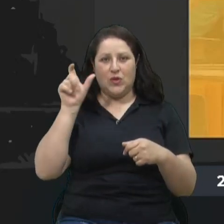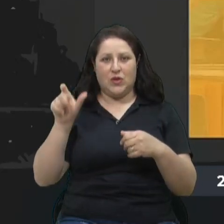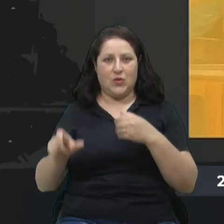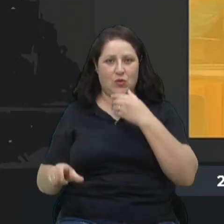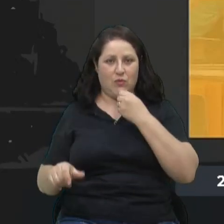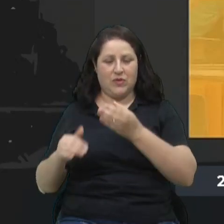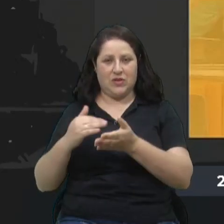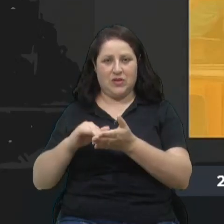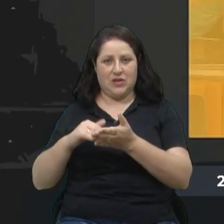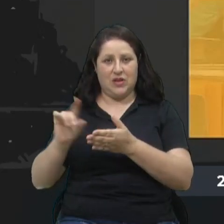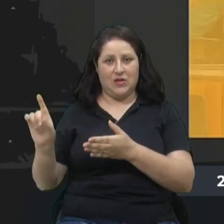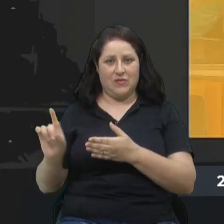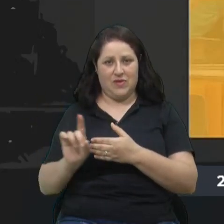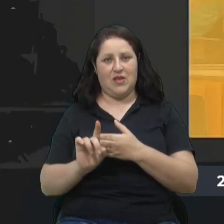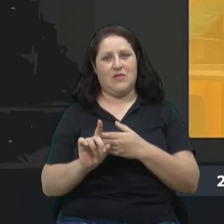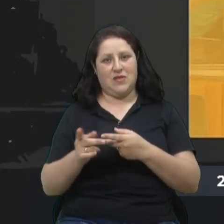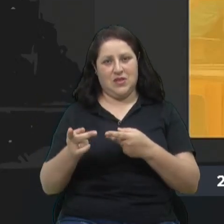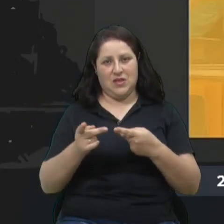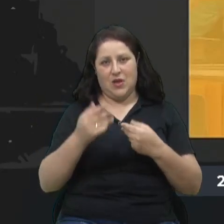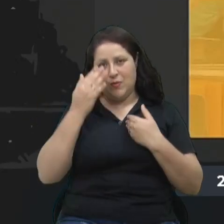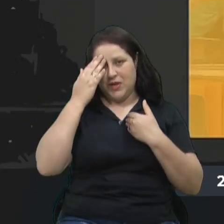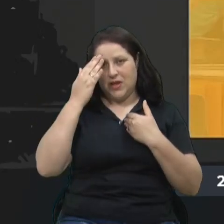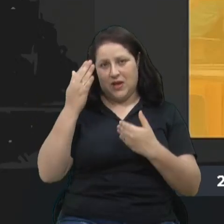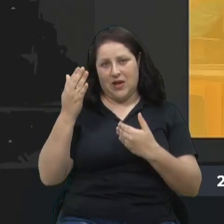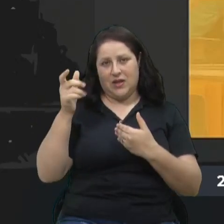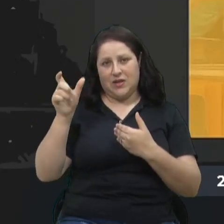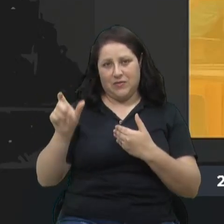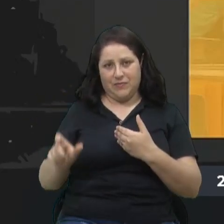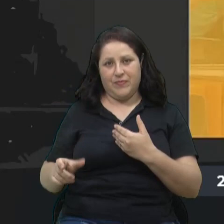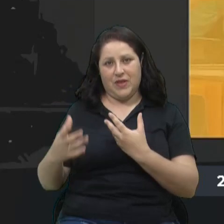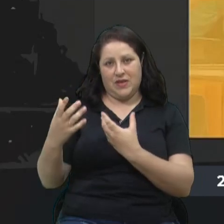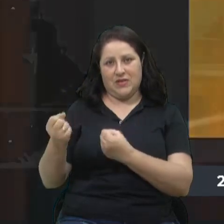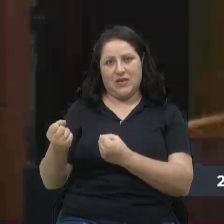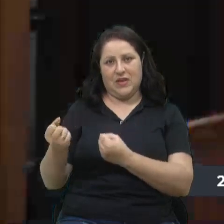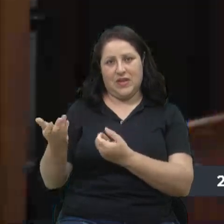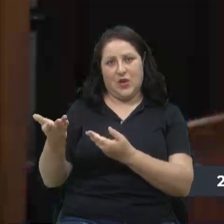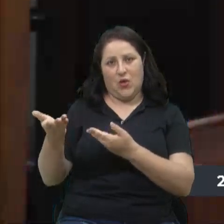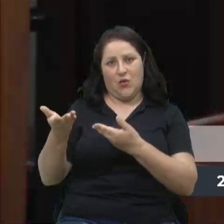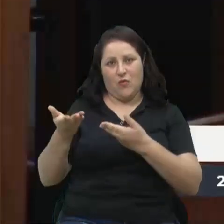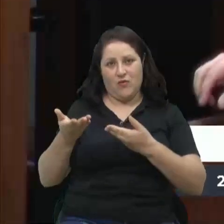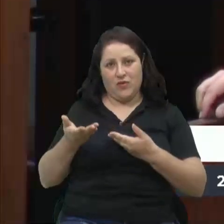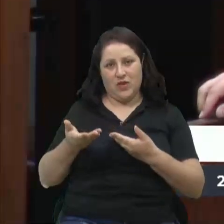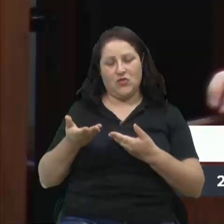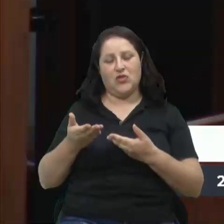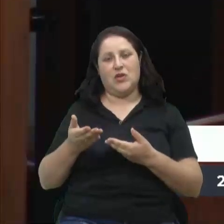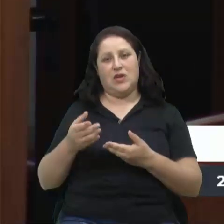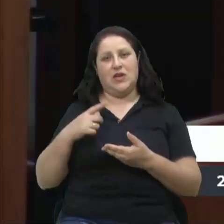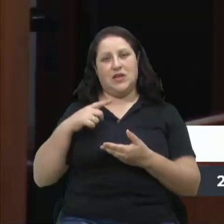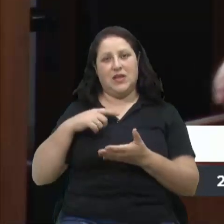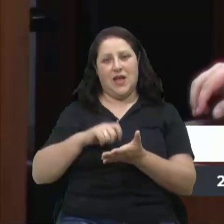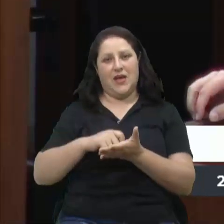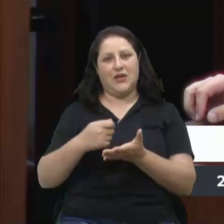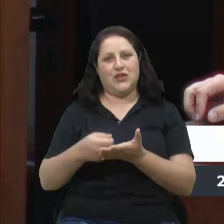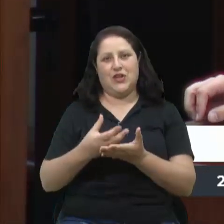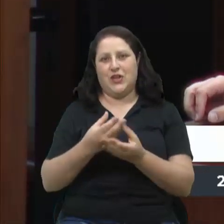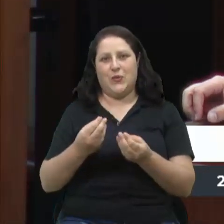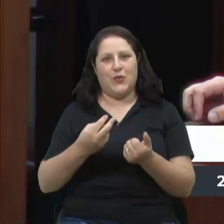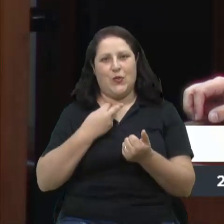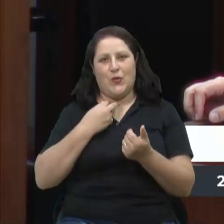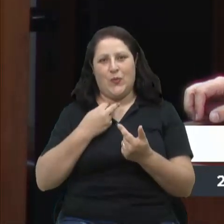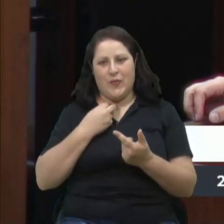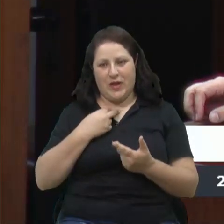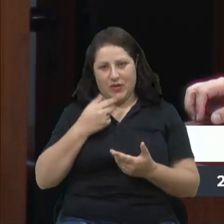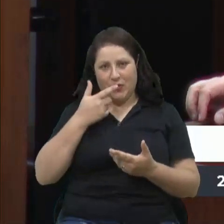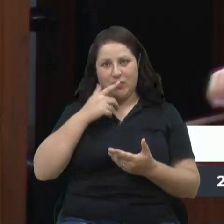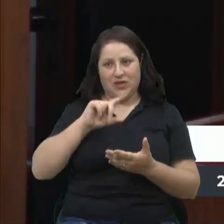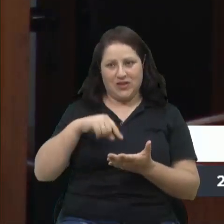agradecer muito a presença do secretário estadual aqui em Caxias, aceitou o nosso convite. Foi difícil conciliar essas agendas todas, mas